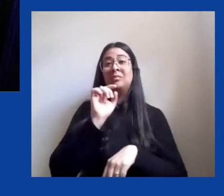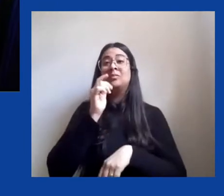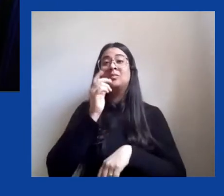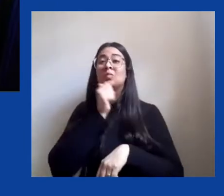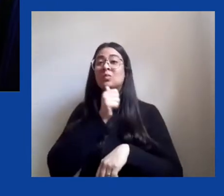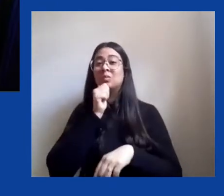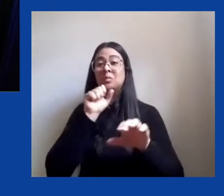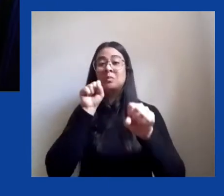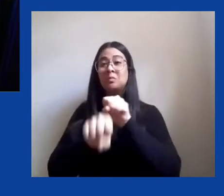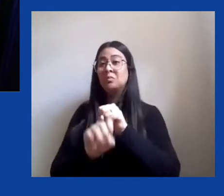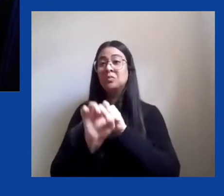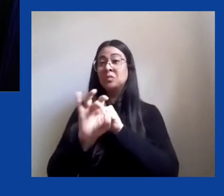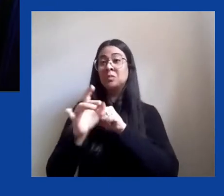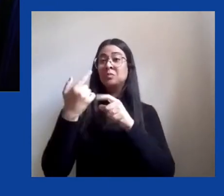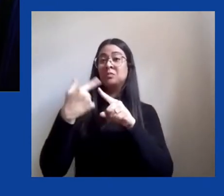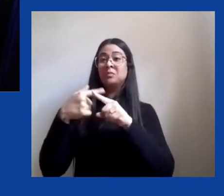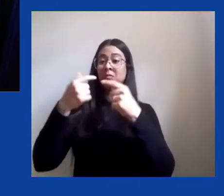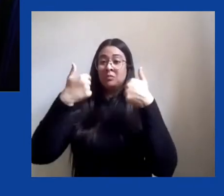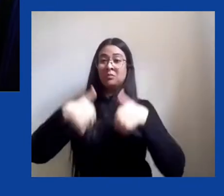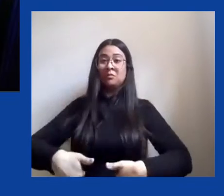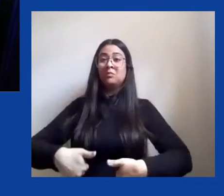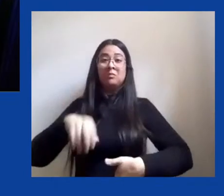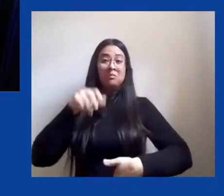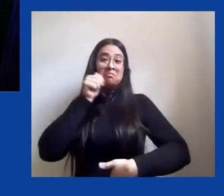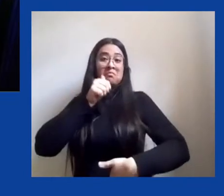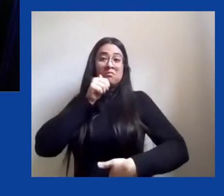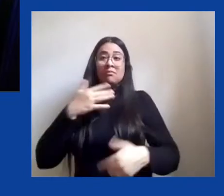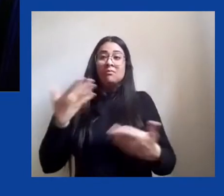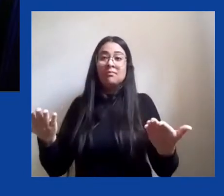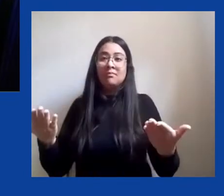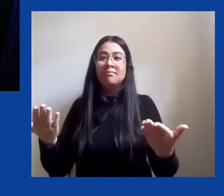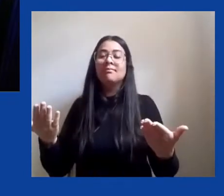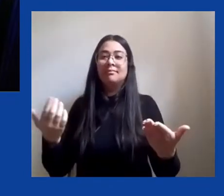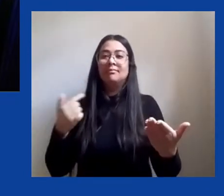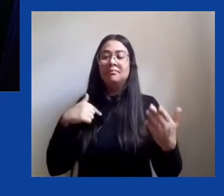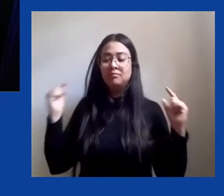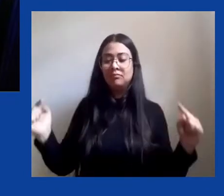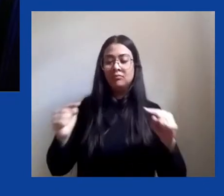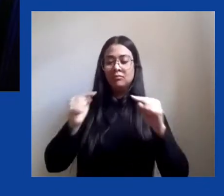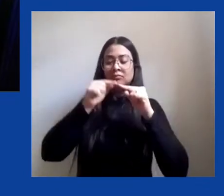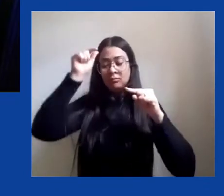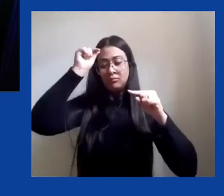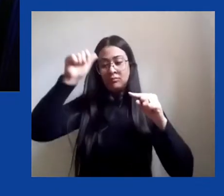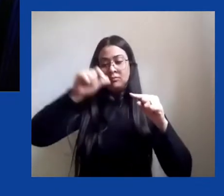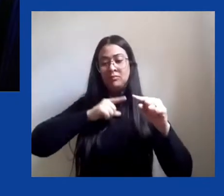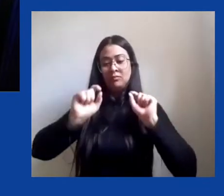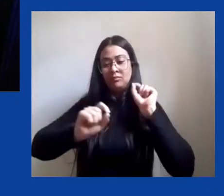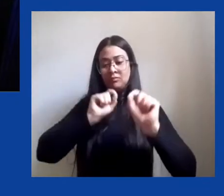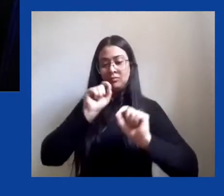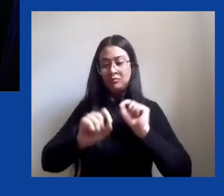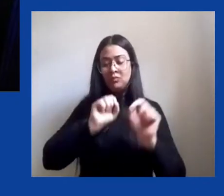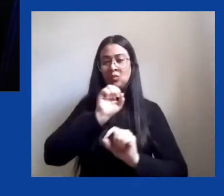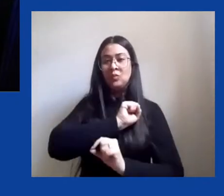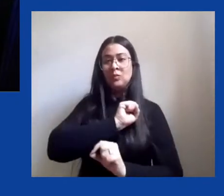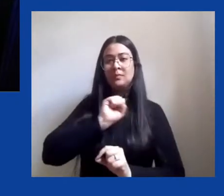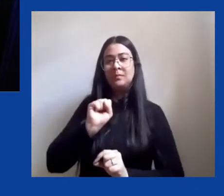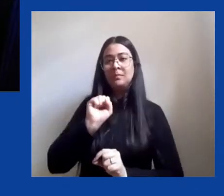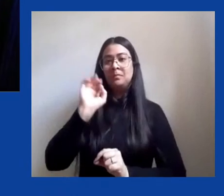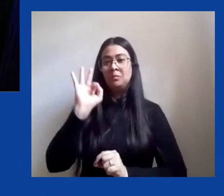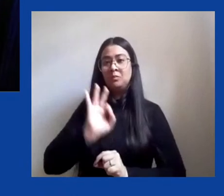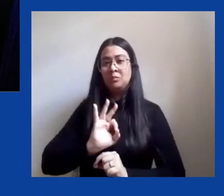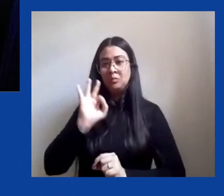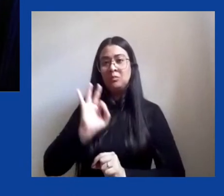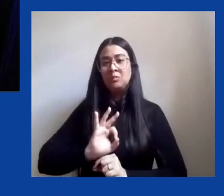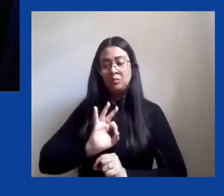aspecto vínculo com o autor, temos que 88,8% dos feminicídios foram